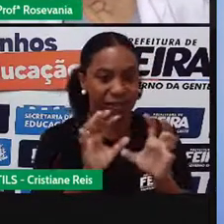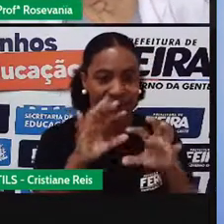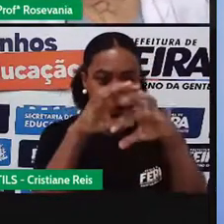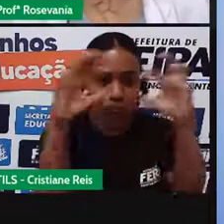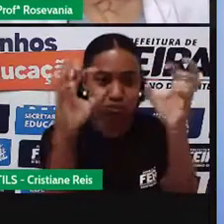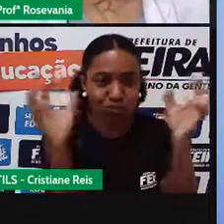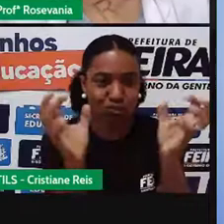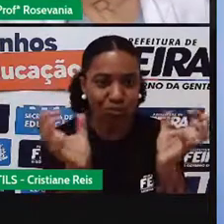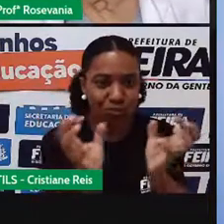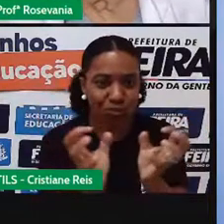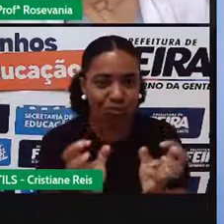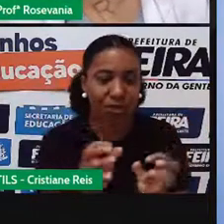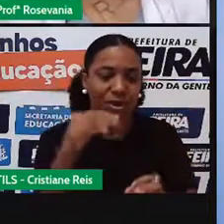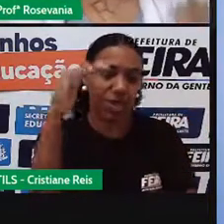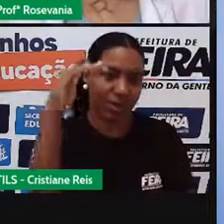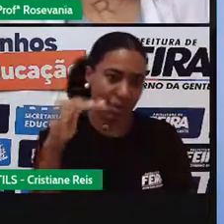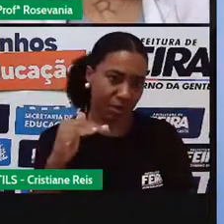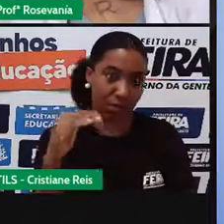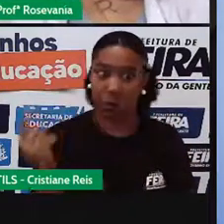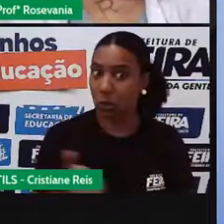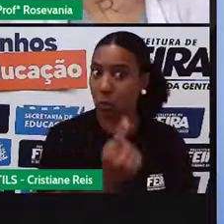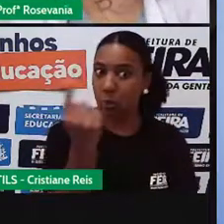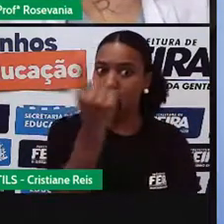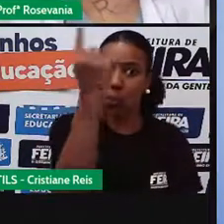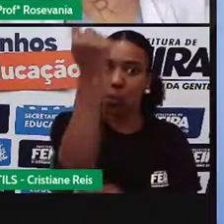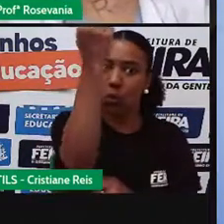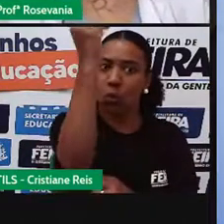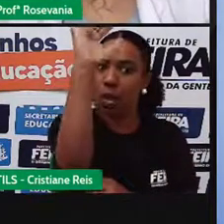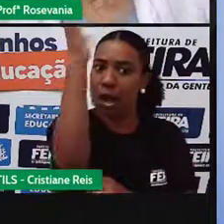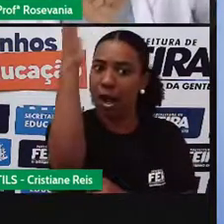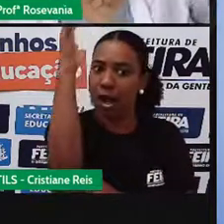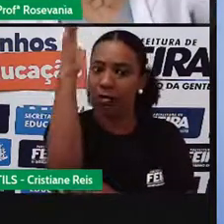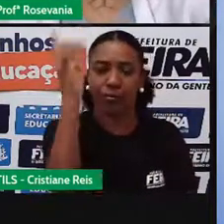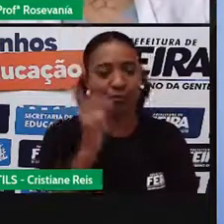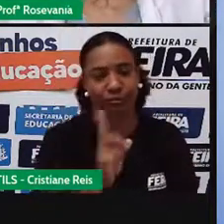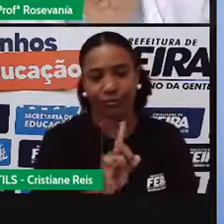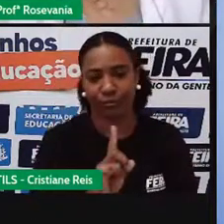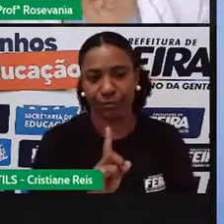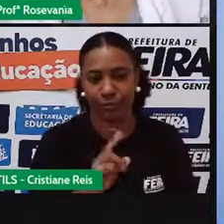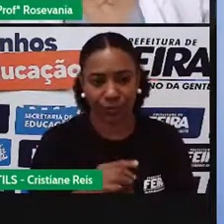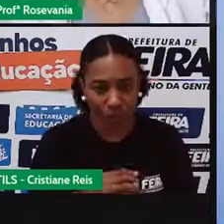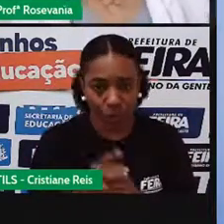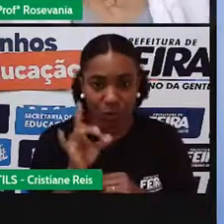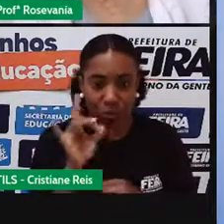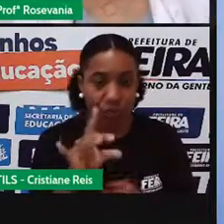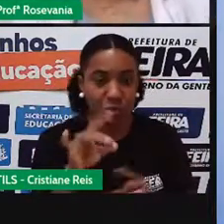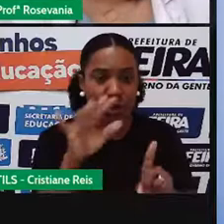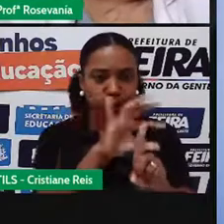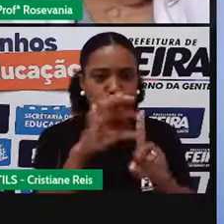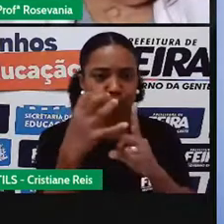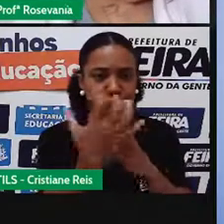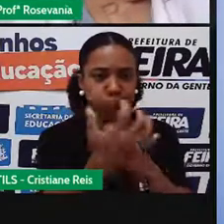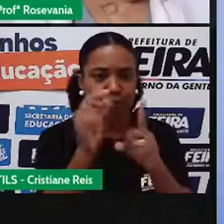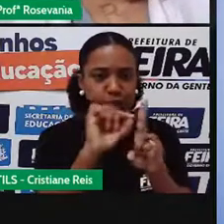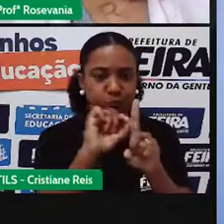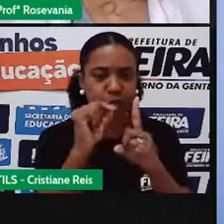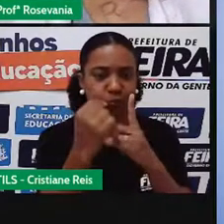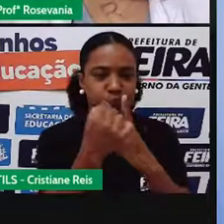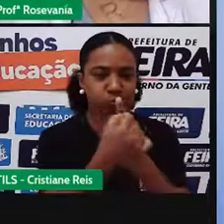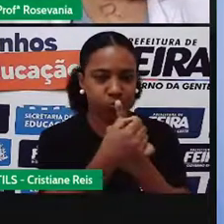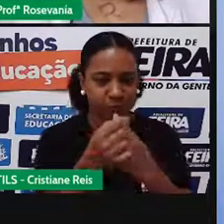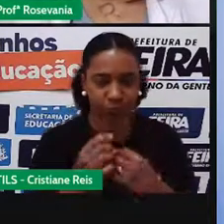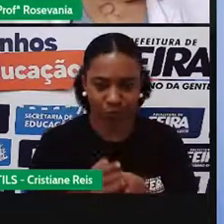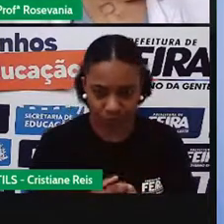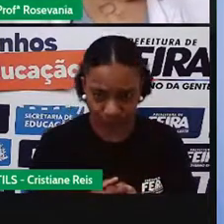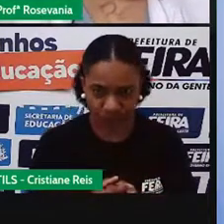pequeno a médio porte. Você não vai ter aquelas árvores subinâneas enormes, né, na região, nessa